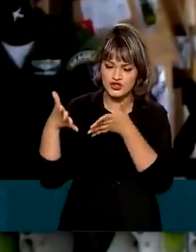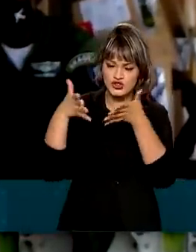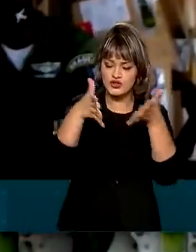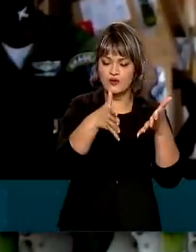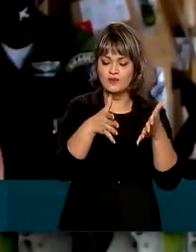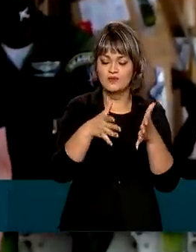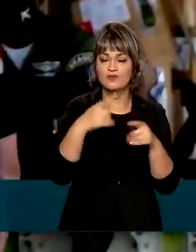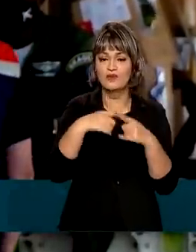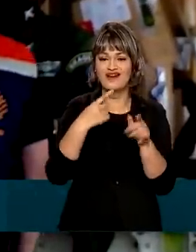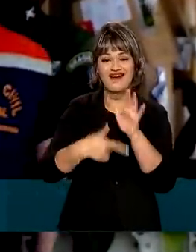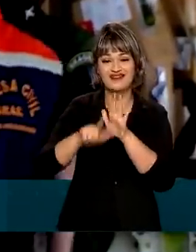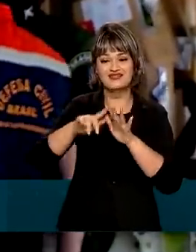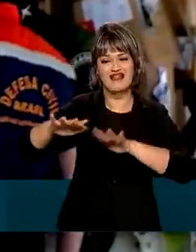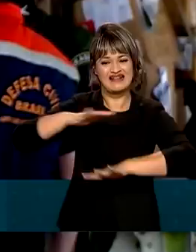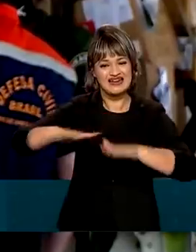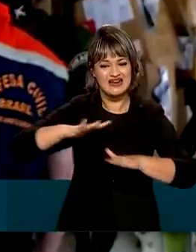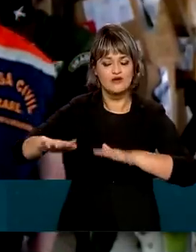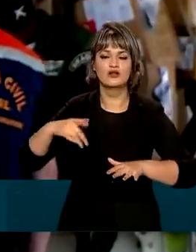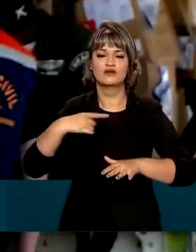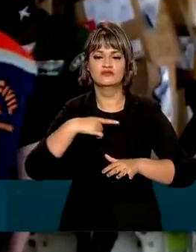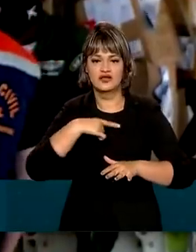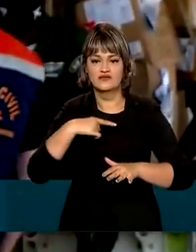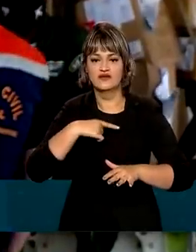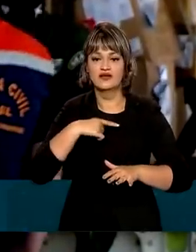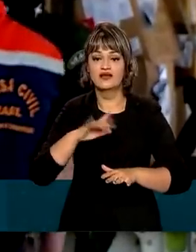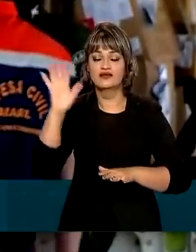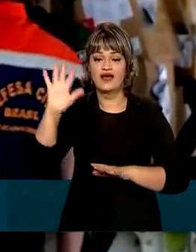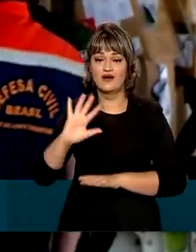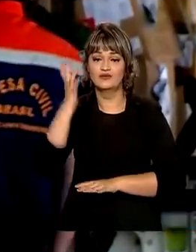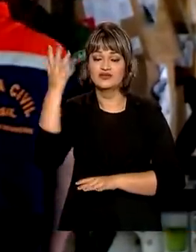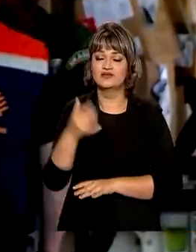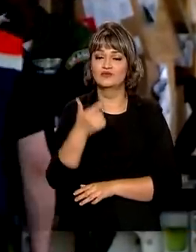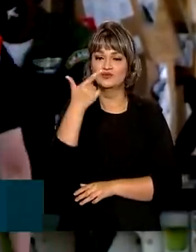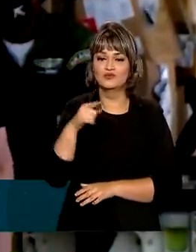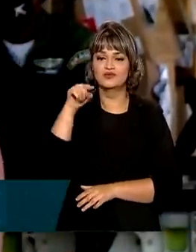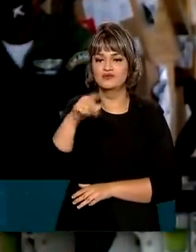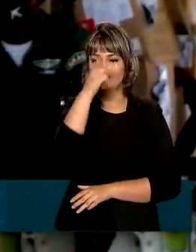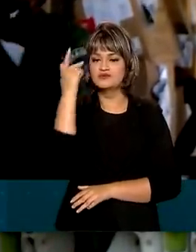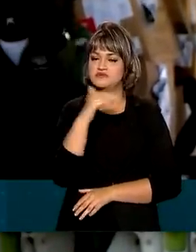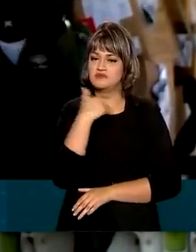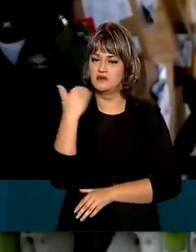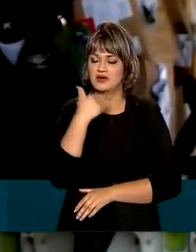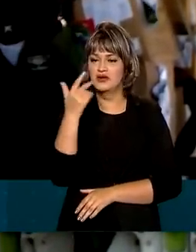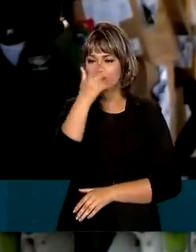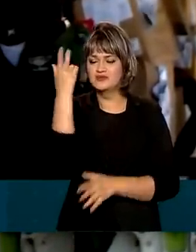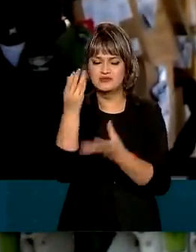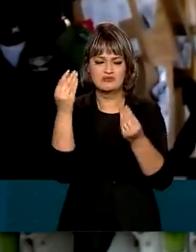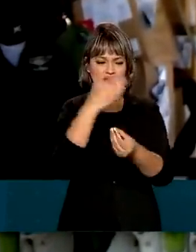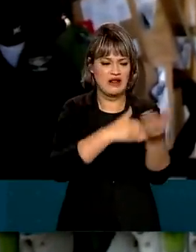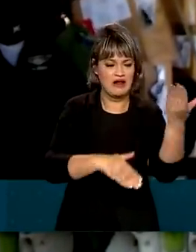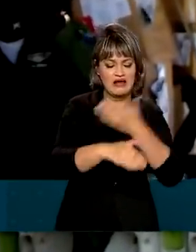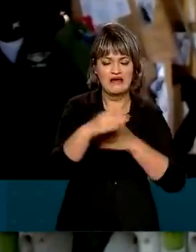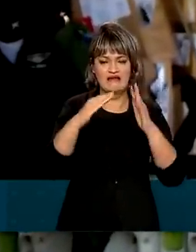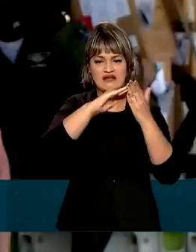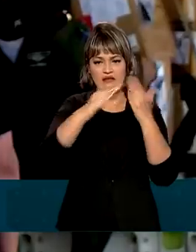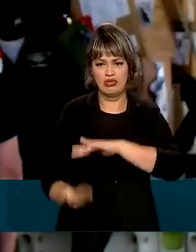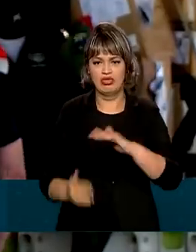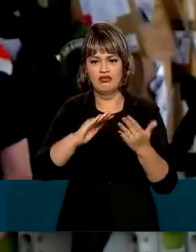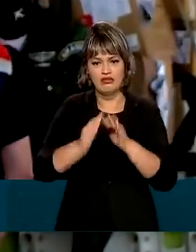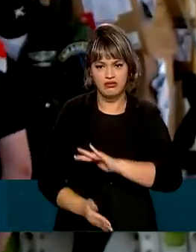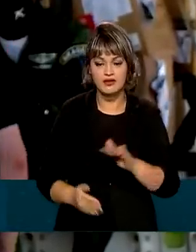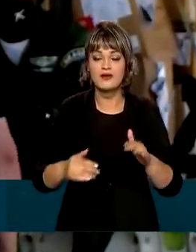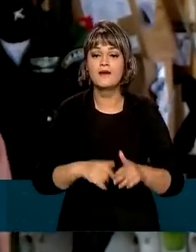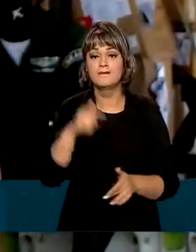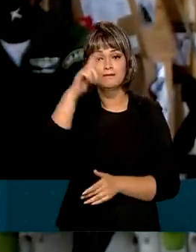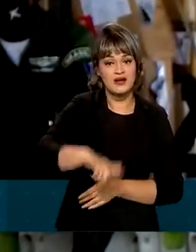terremoto afetar o sul do país, resultando em mais de duas mil mortes, milhares de feridos e casas destruídas.